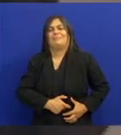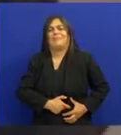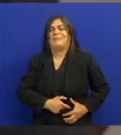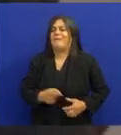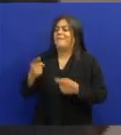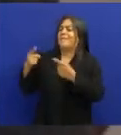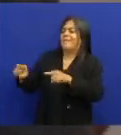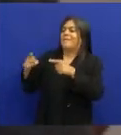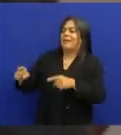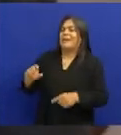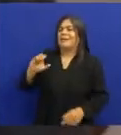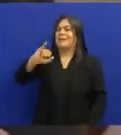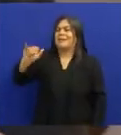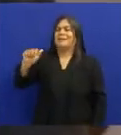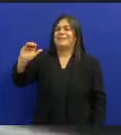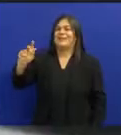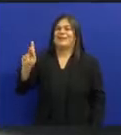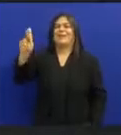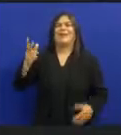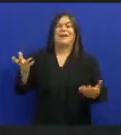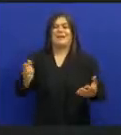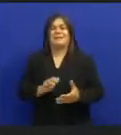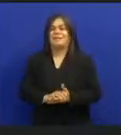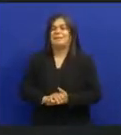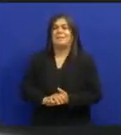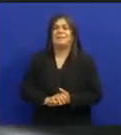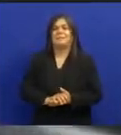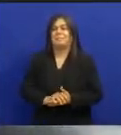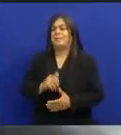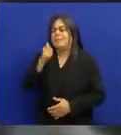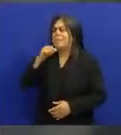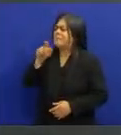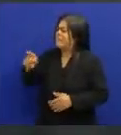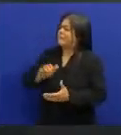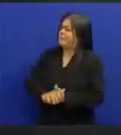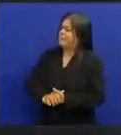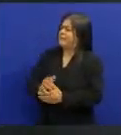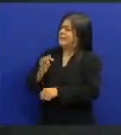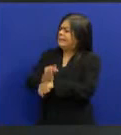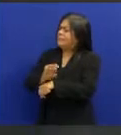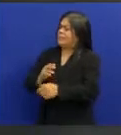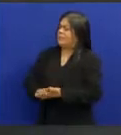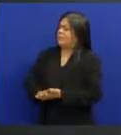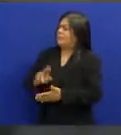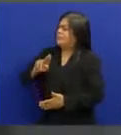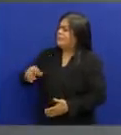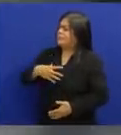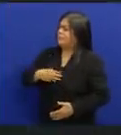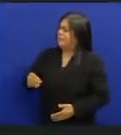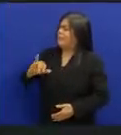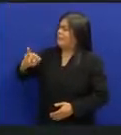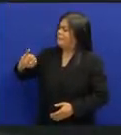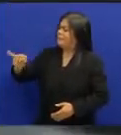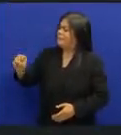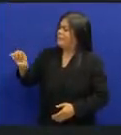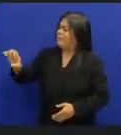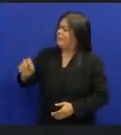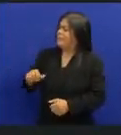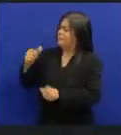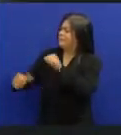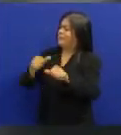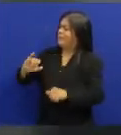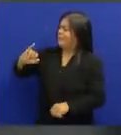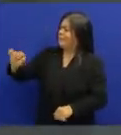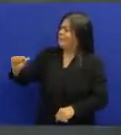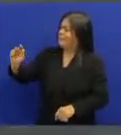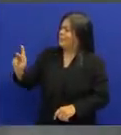E os meninos Botaram o apelido Jaque Ela disse para mim Uma vez assim Mas é danado mesmo Batizar um filho Com o nome de José